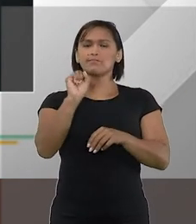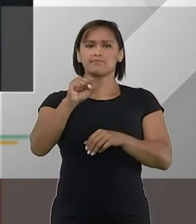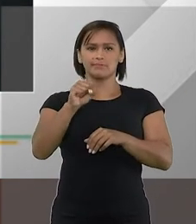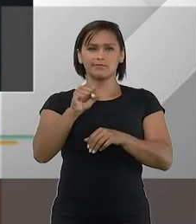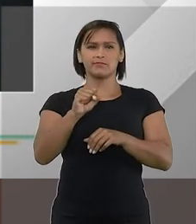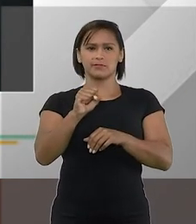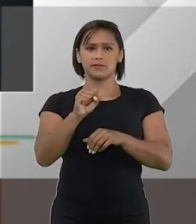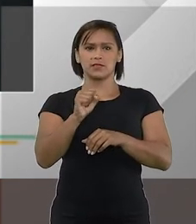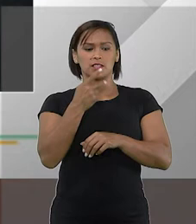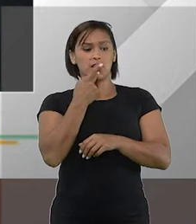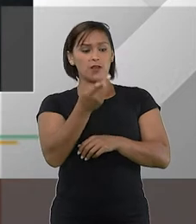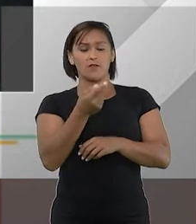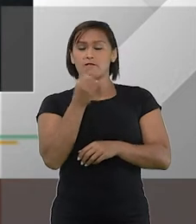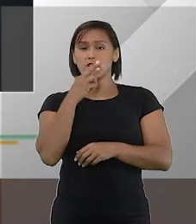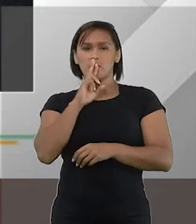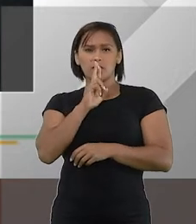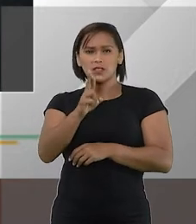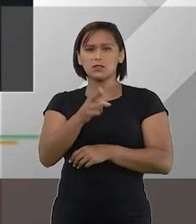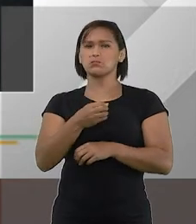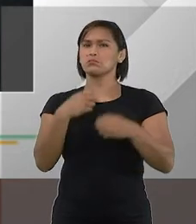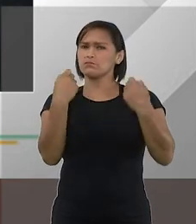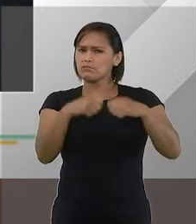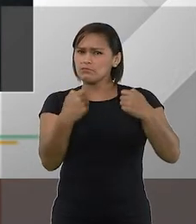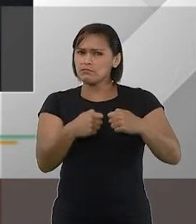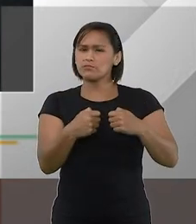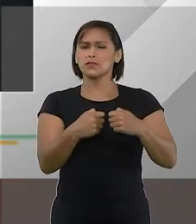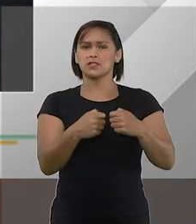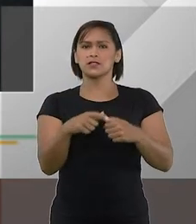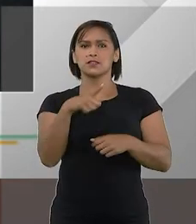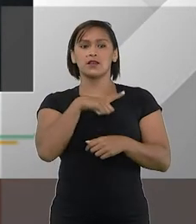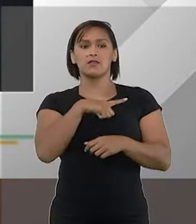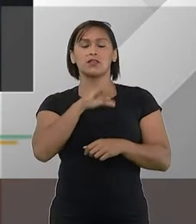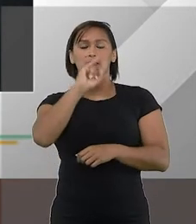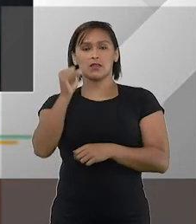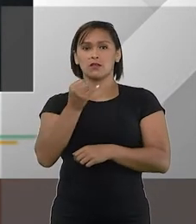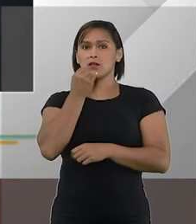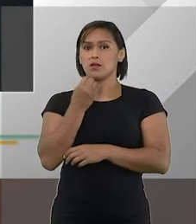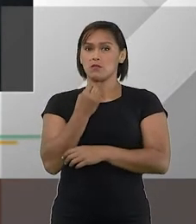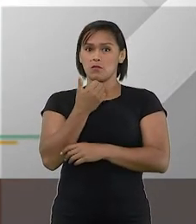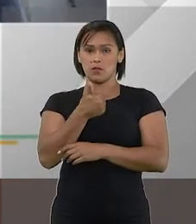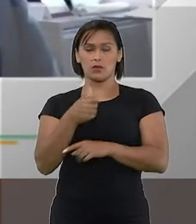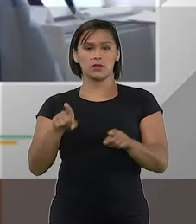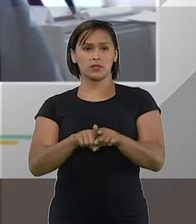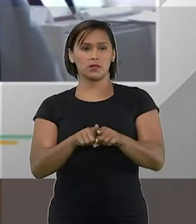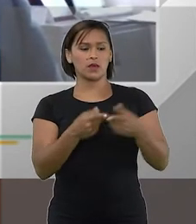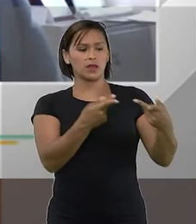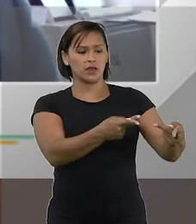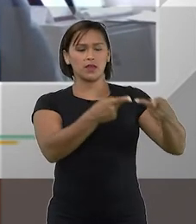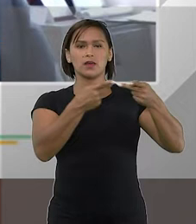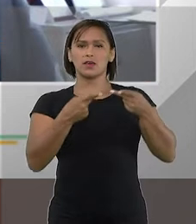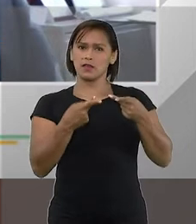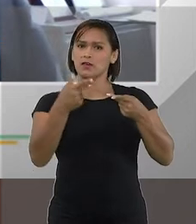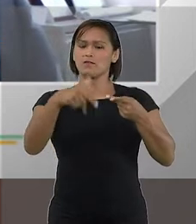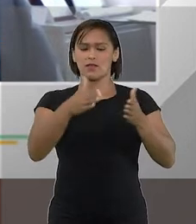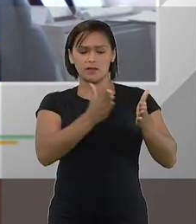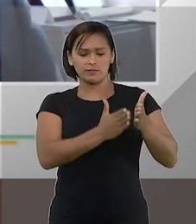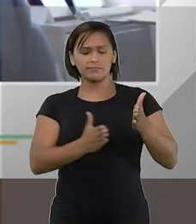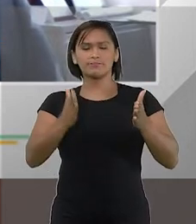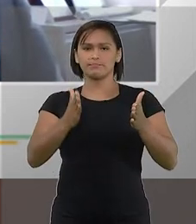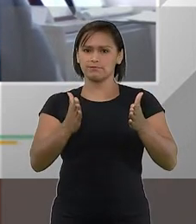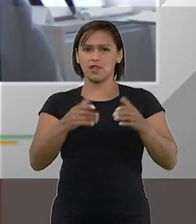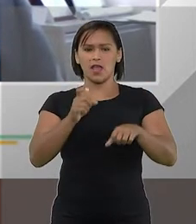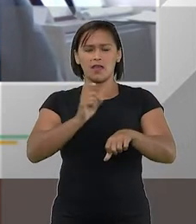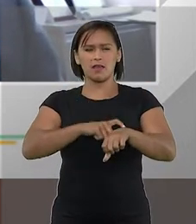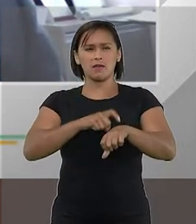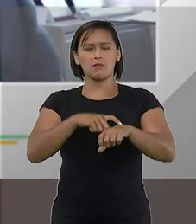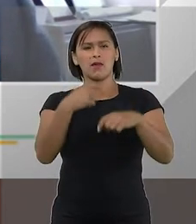Eu acho que sim, foi uma resposta necessária e oportuna. E que veio num momento em